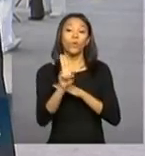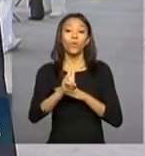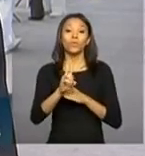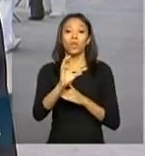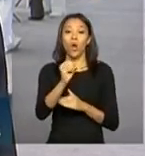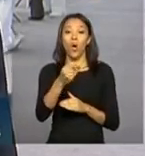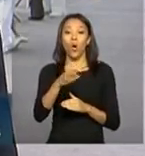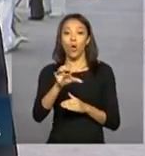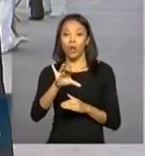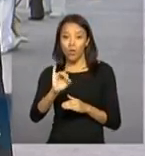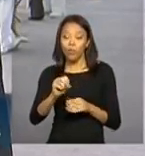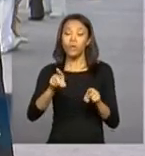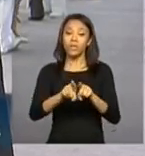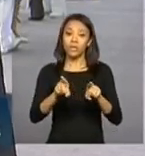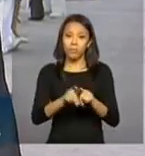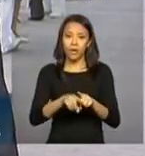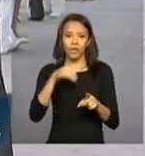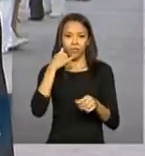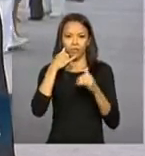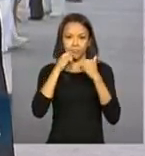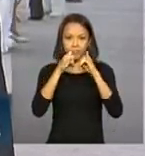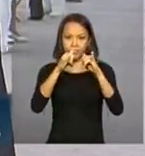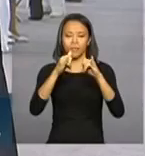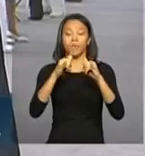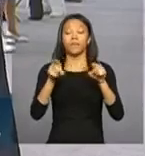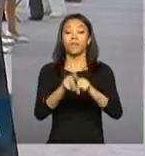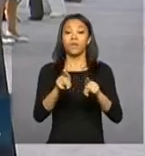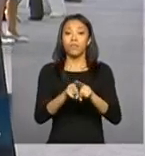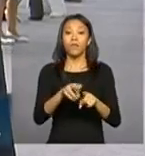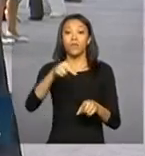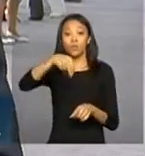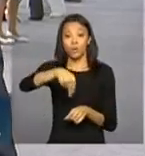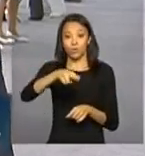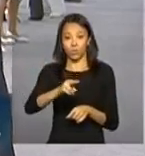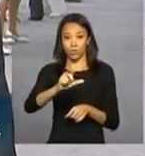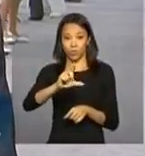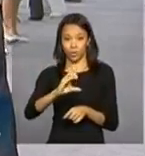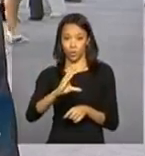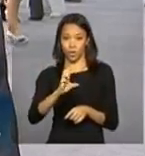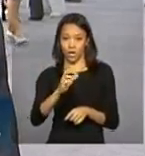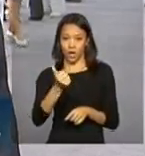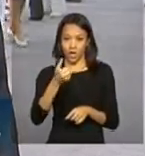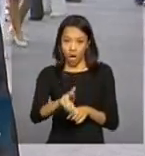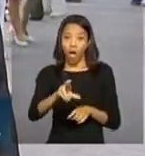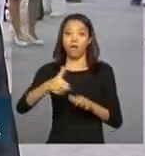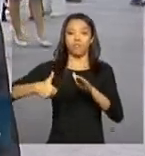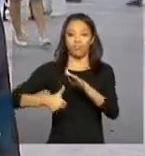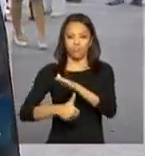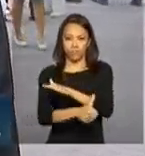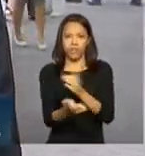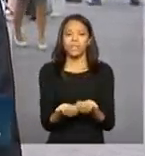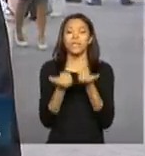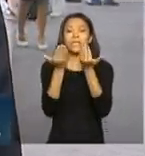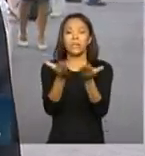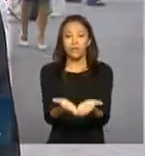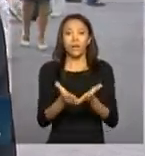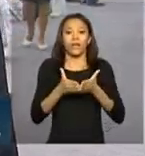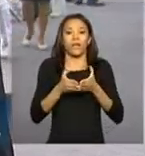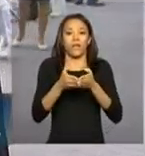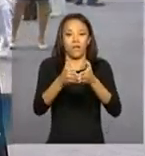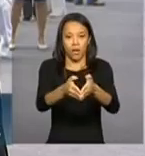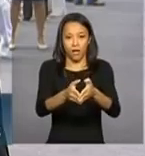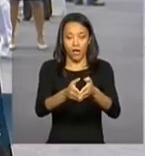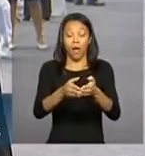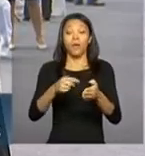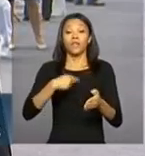e energia elétrica e um submarino nuclear que vai ser entregue à Marinha em 2023. O